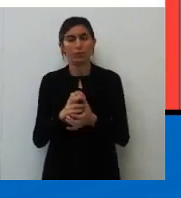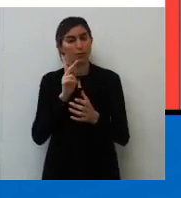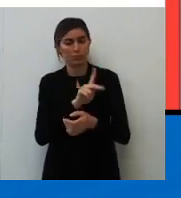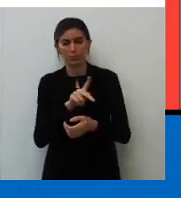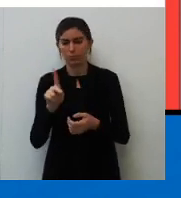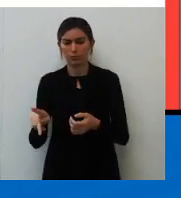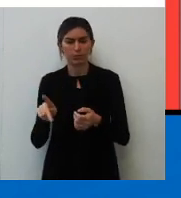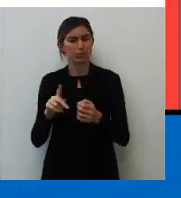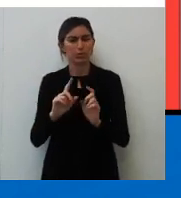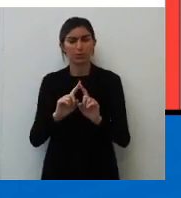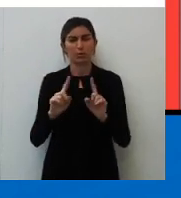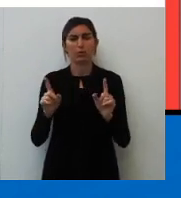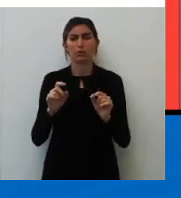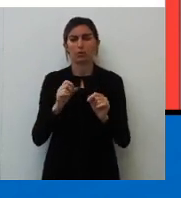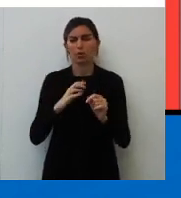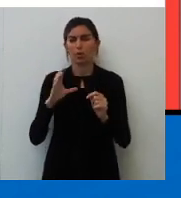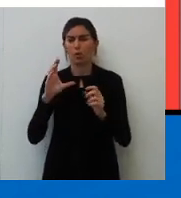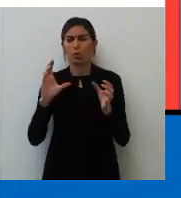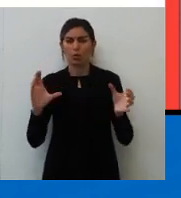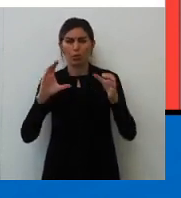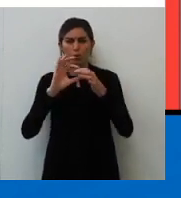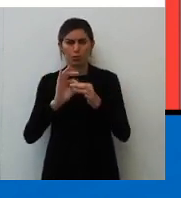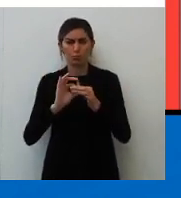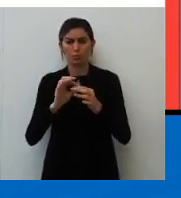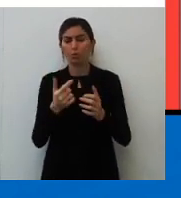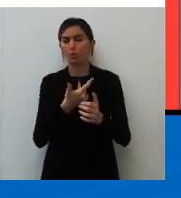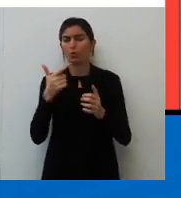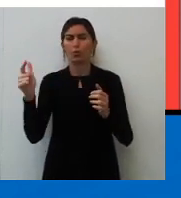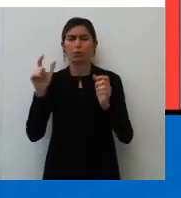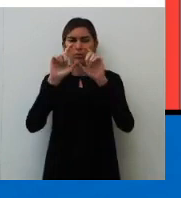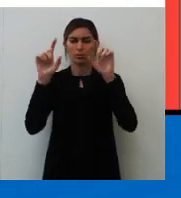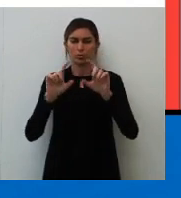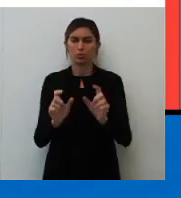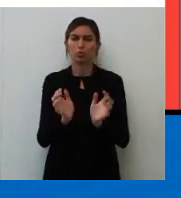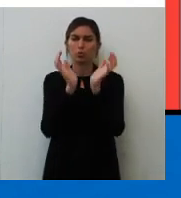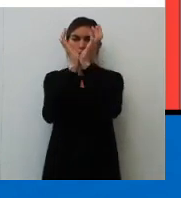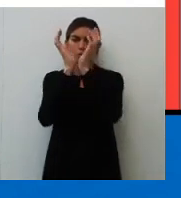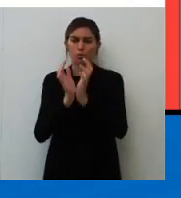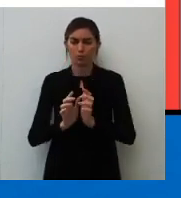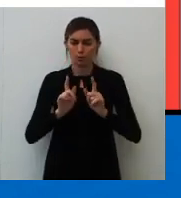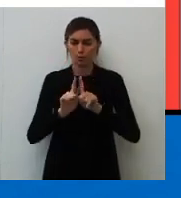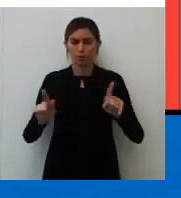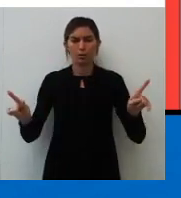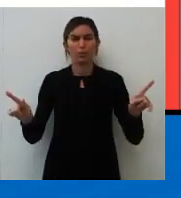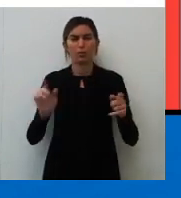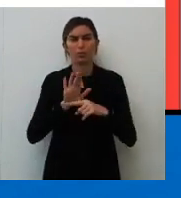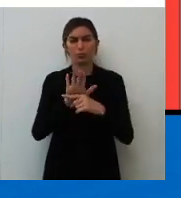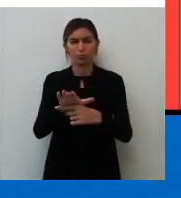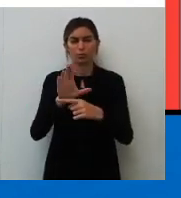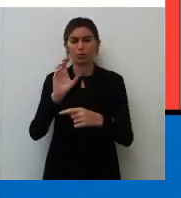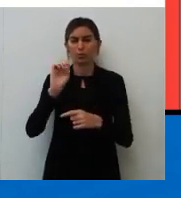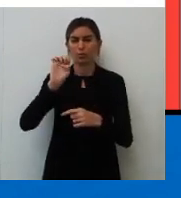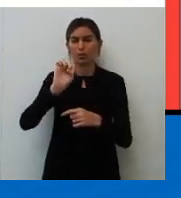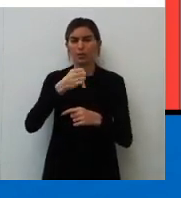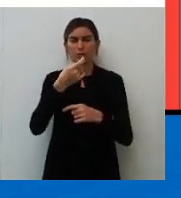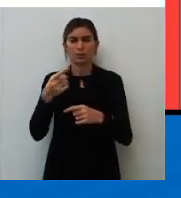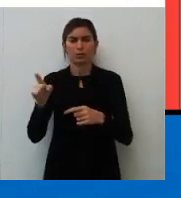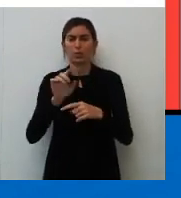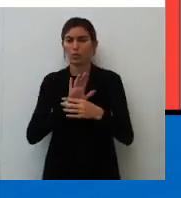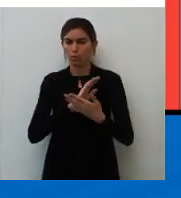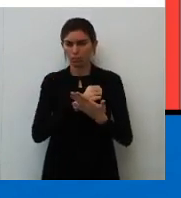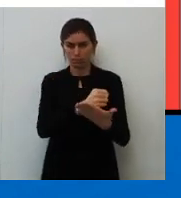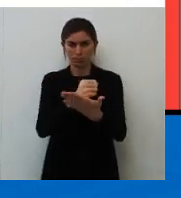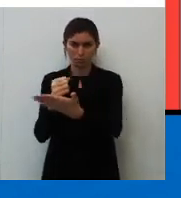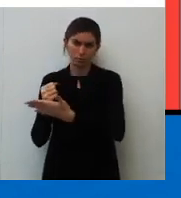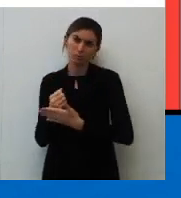Professor, além das conjunções, que outras classes gramaticais servem de coesão? Servem de elementos